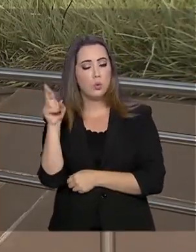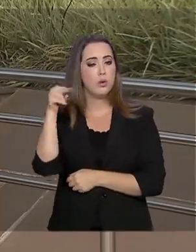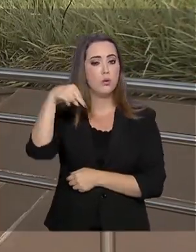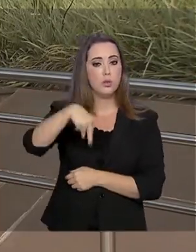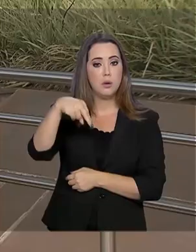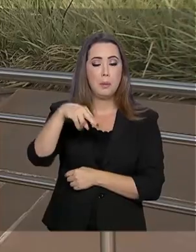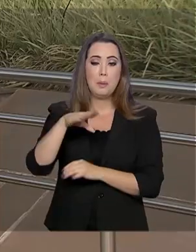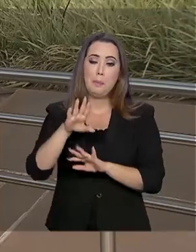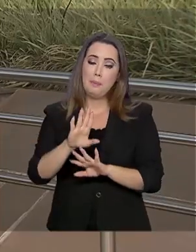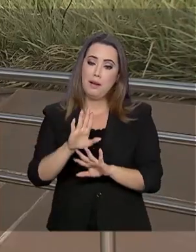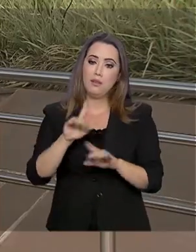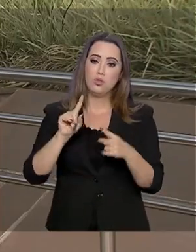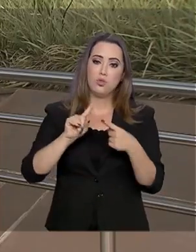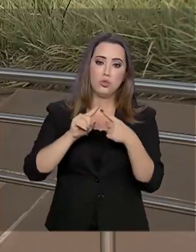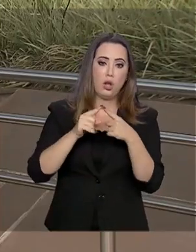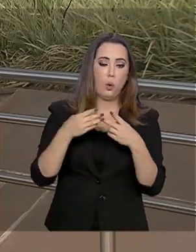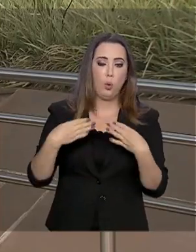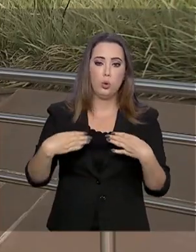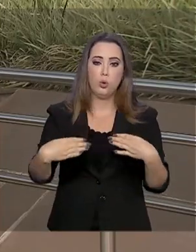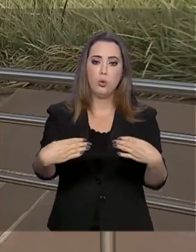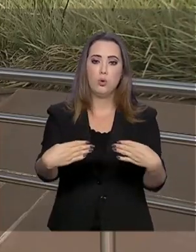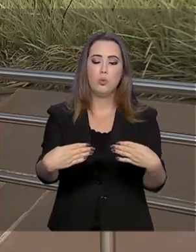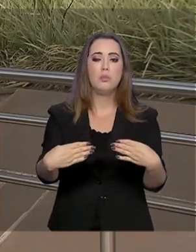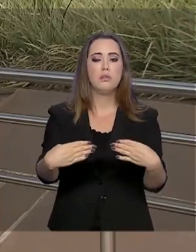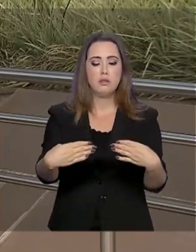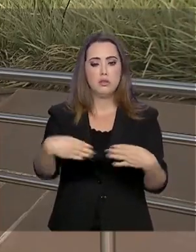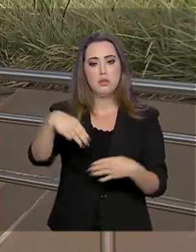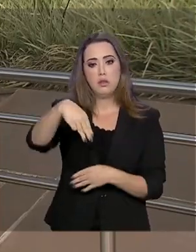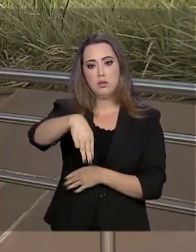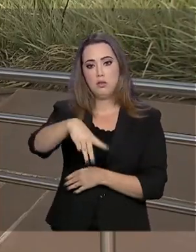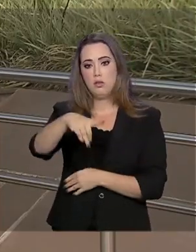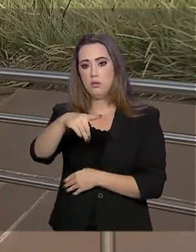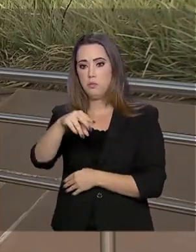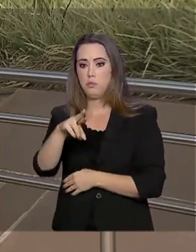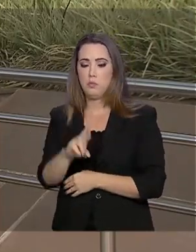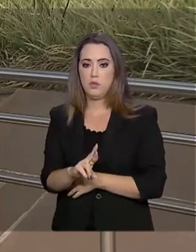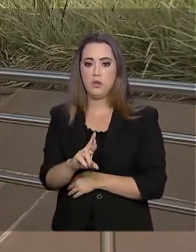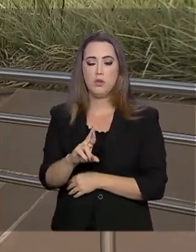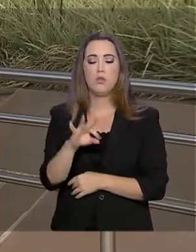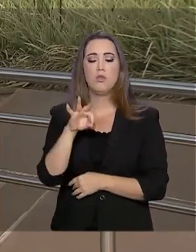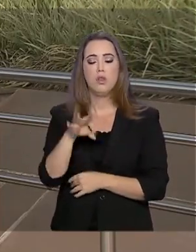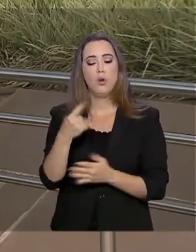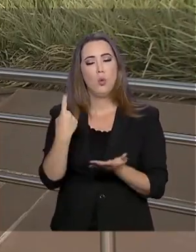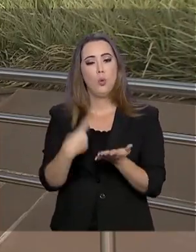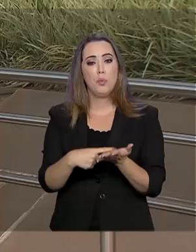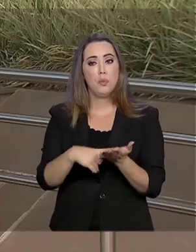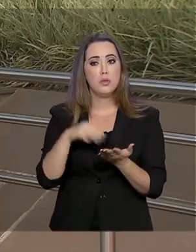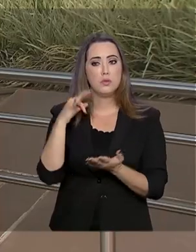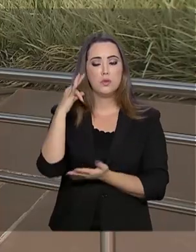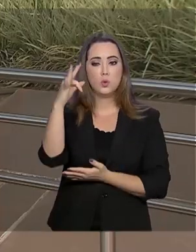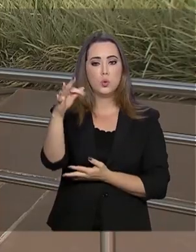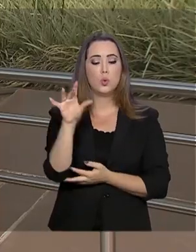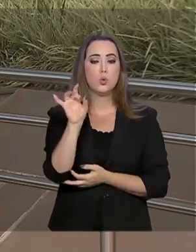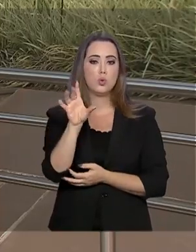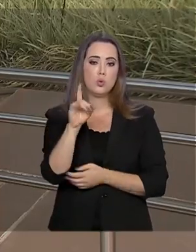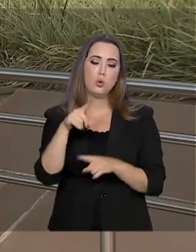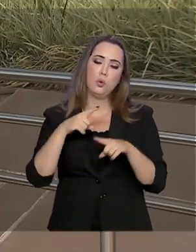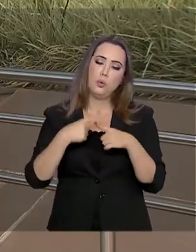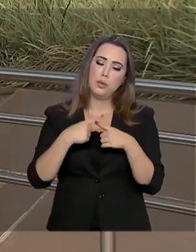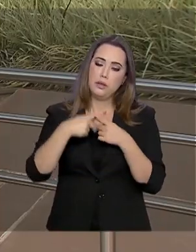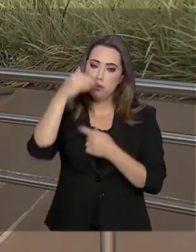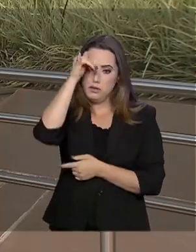Norte. De acordo com o Ministério do Desenvolvimento Regional, essa agenda foi adiada como medida